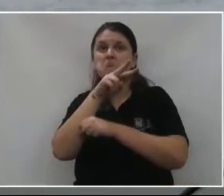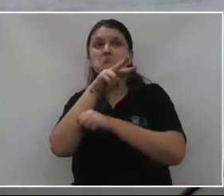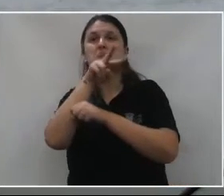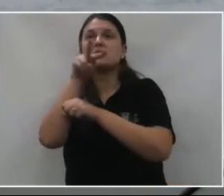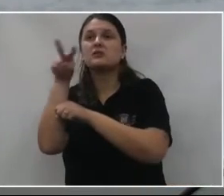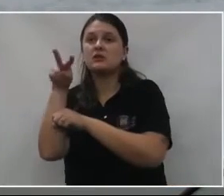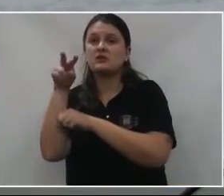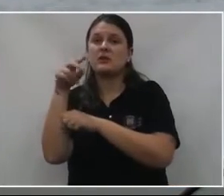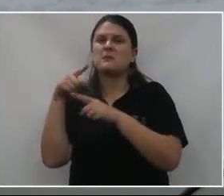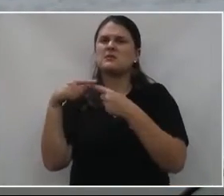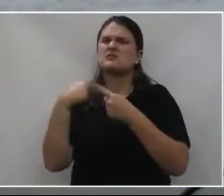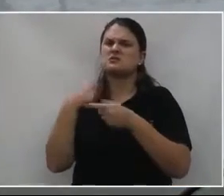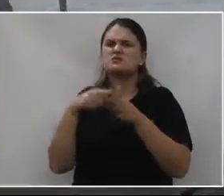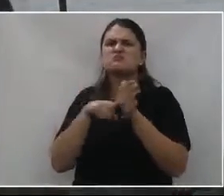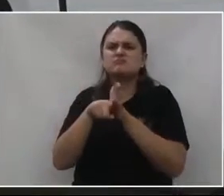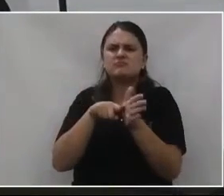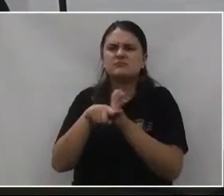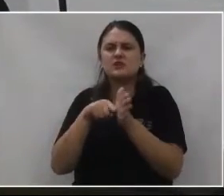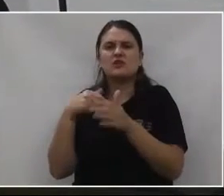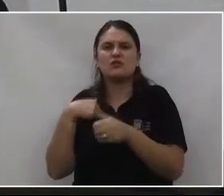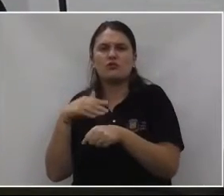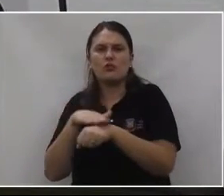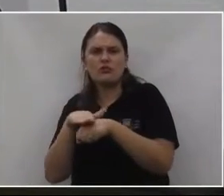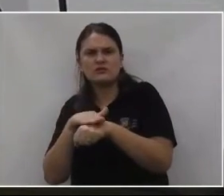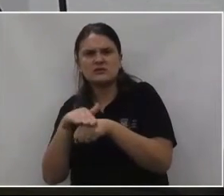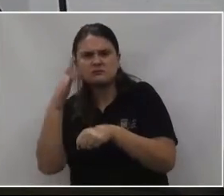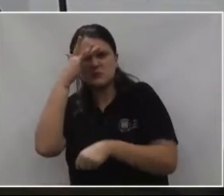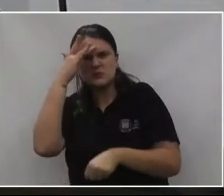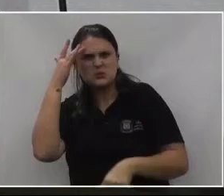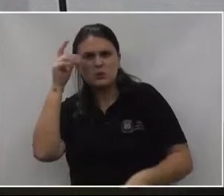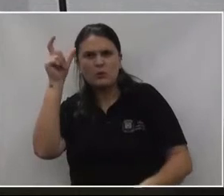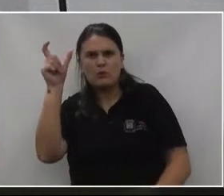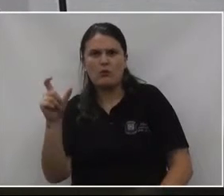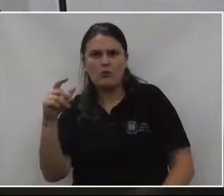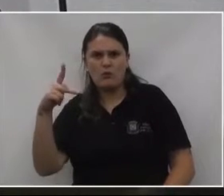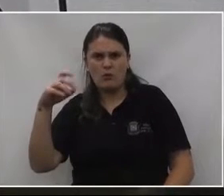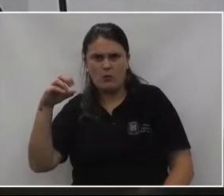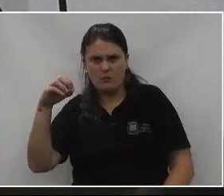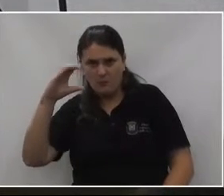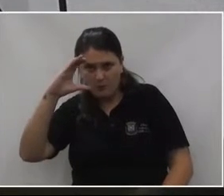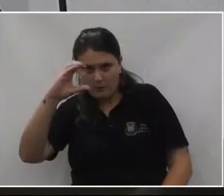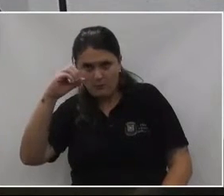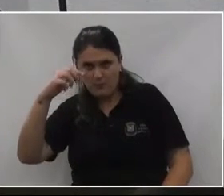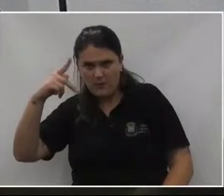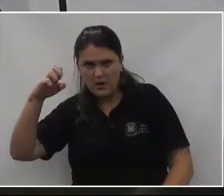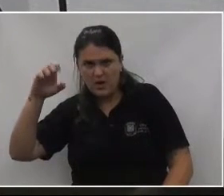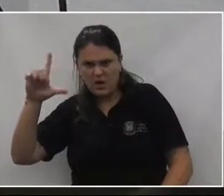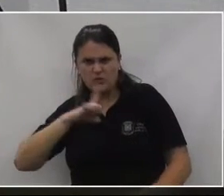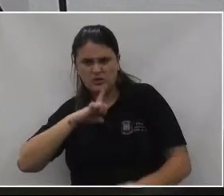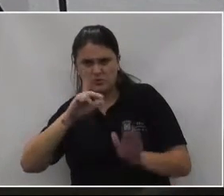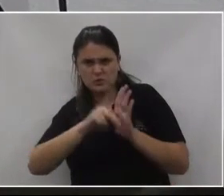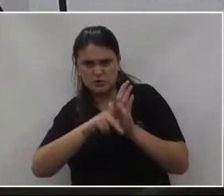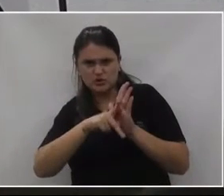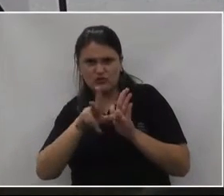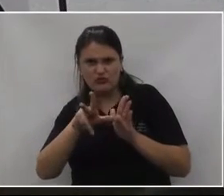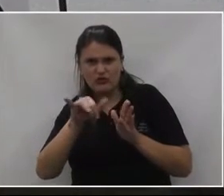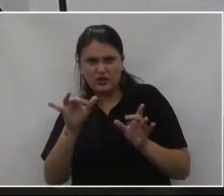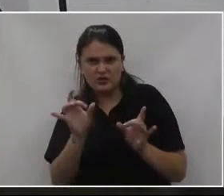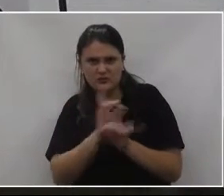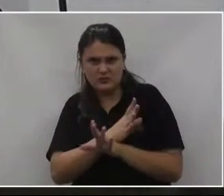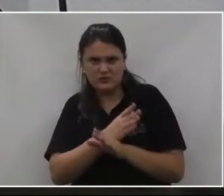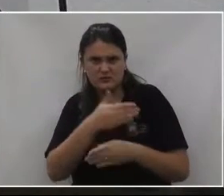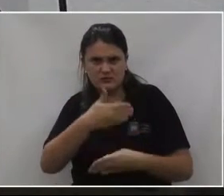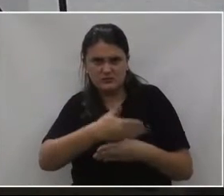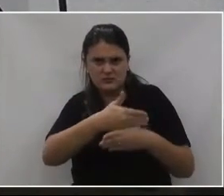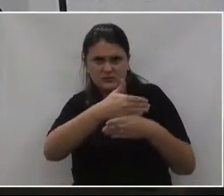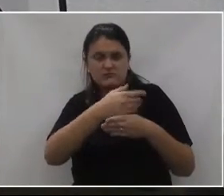agora vou buscar, conversar com o pessoal da Coppel, ver se tem projeto para terminar essa obra, para terminar, para cuidar, para ver